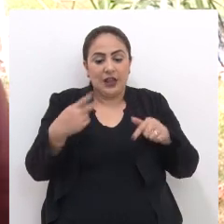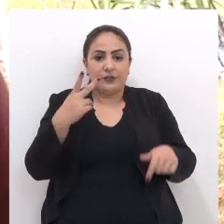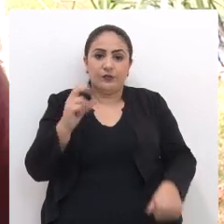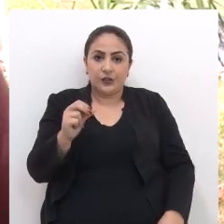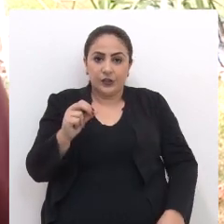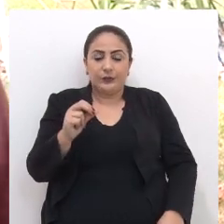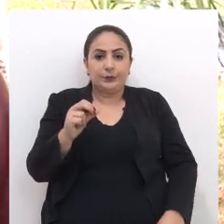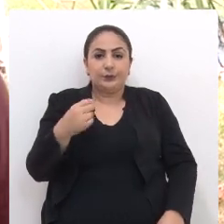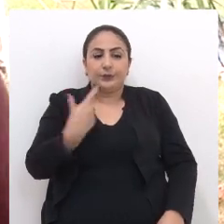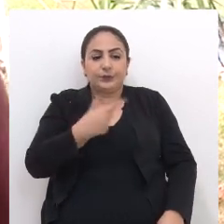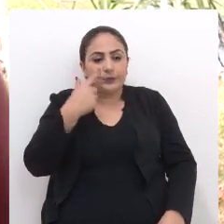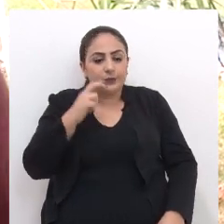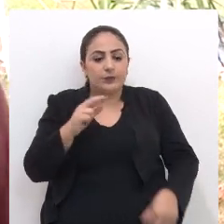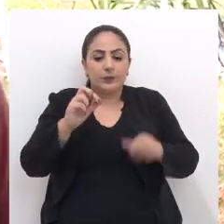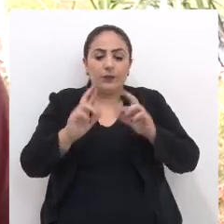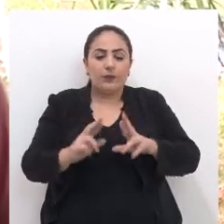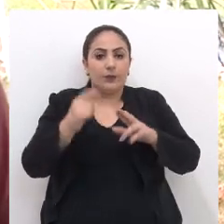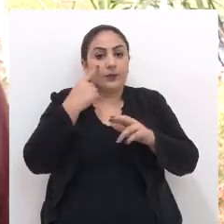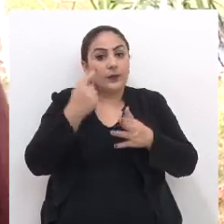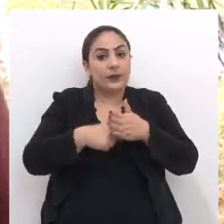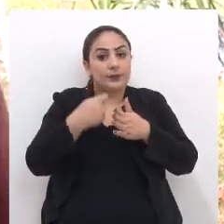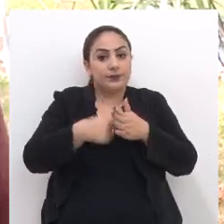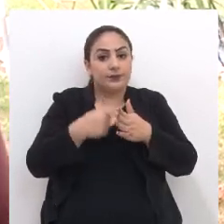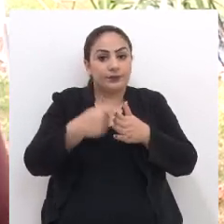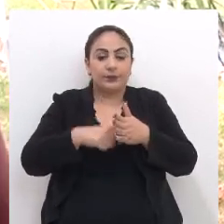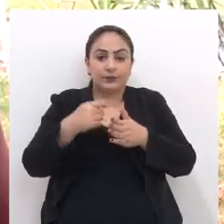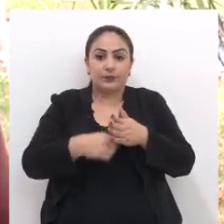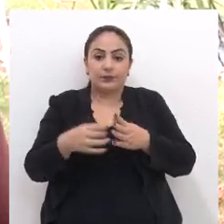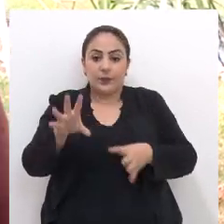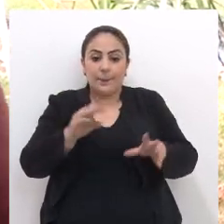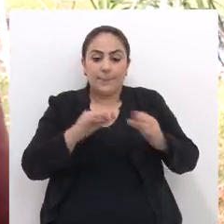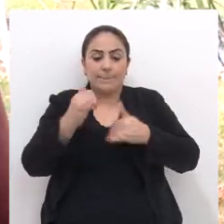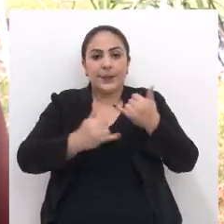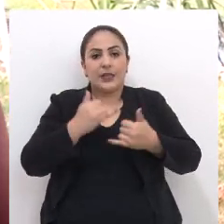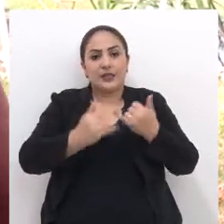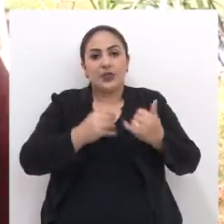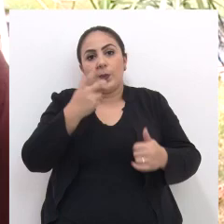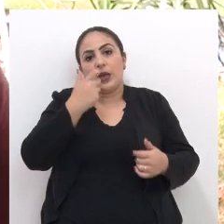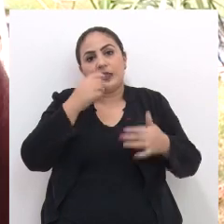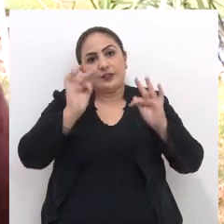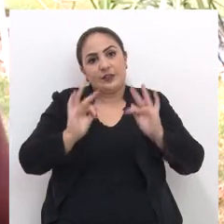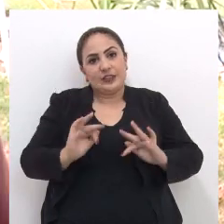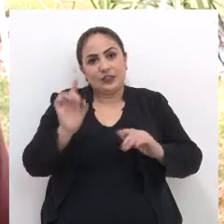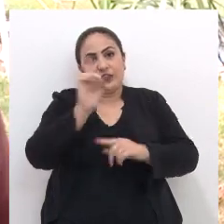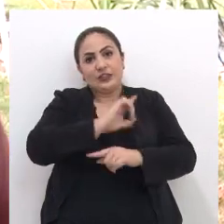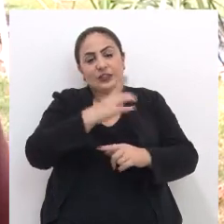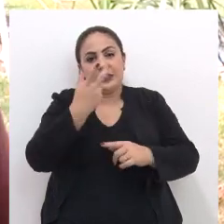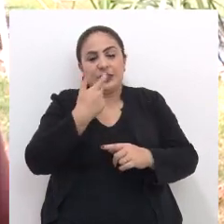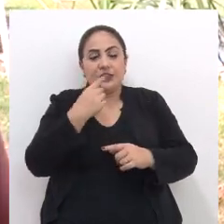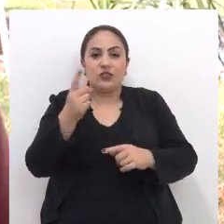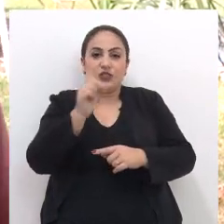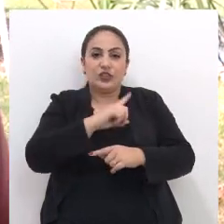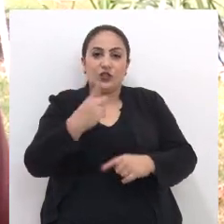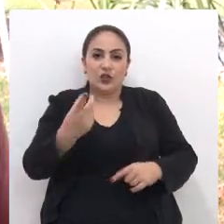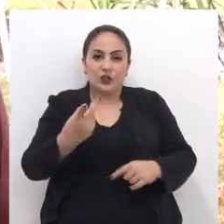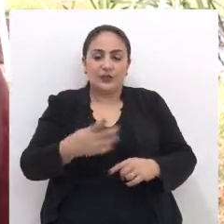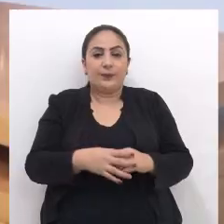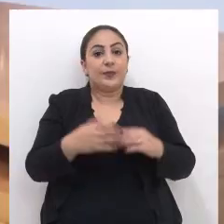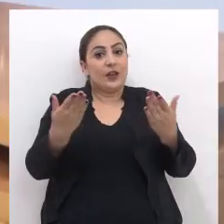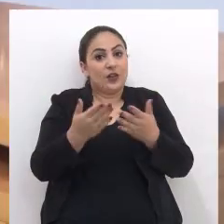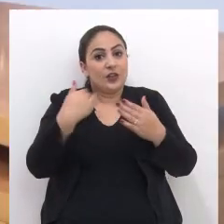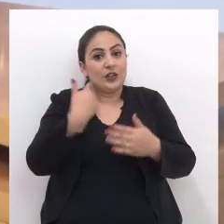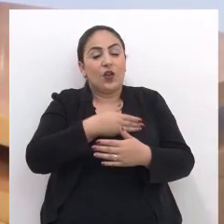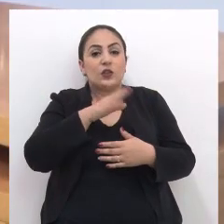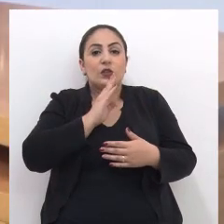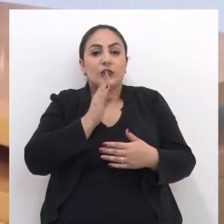nós vamos lá, olhamos a área e vamos começar a trabalhar em cima para arrecadar os brinquedos e fazer uma criança feliz agora no dia da criança, que é o dia 12.